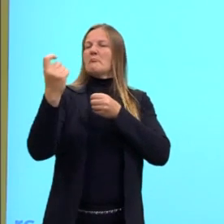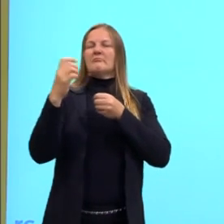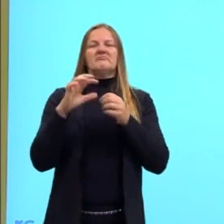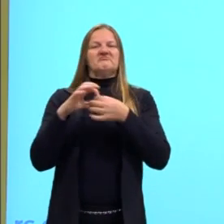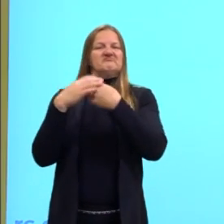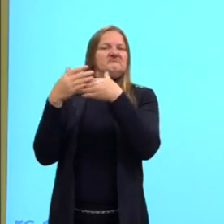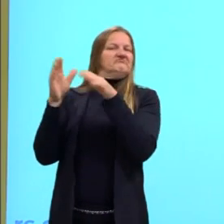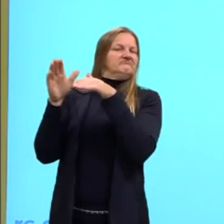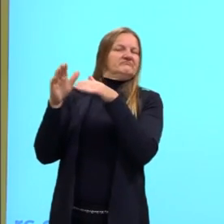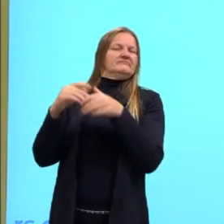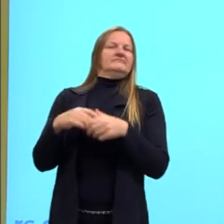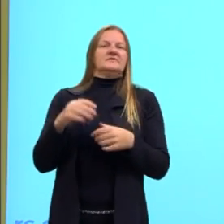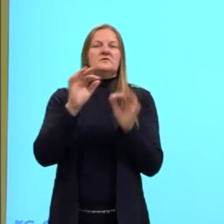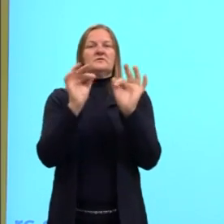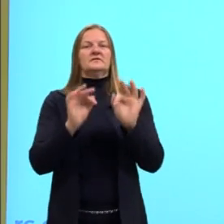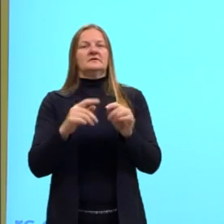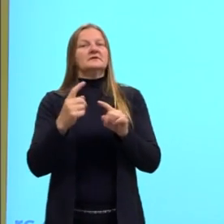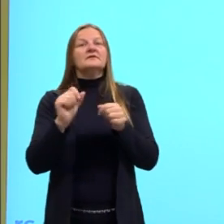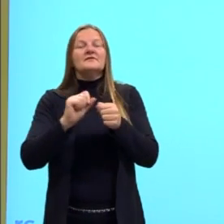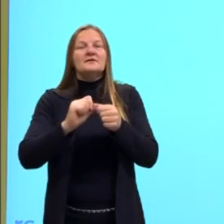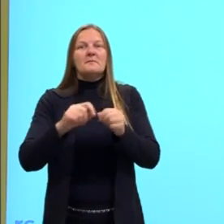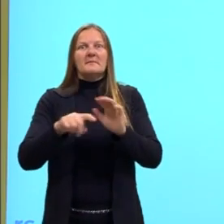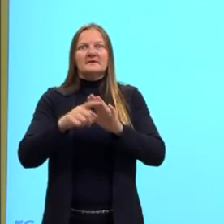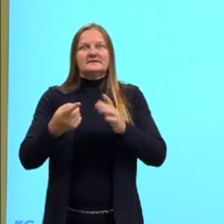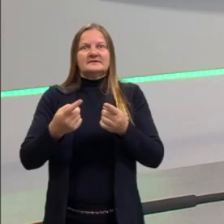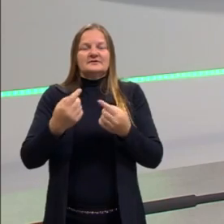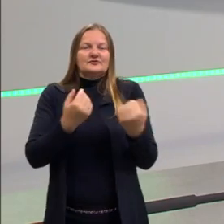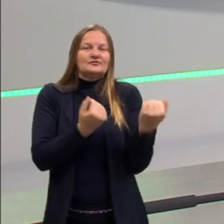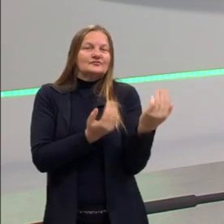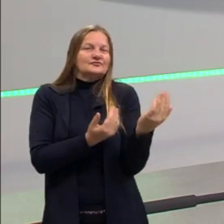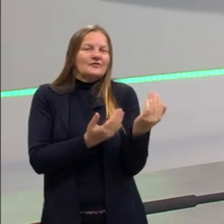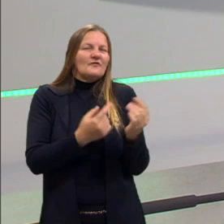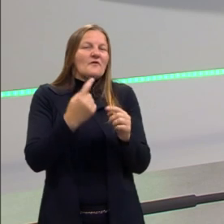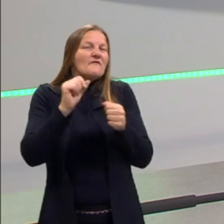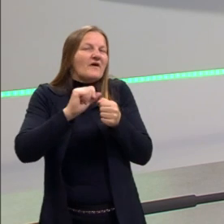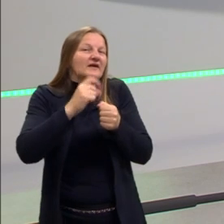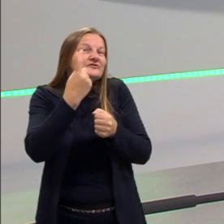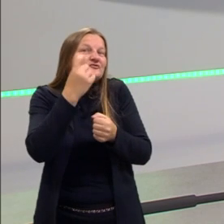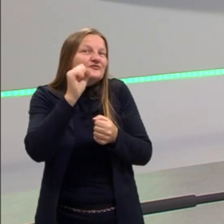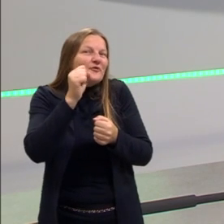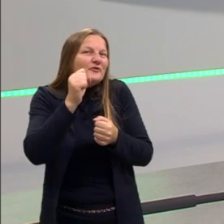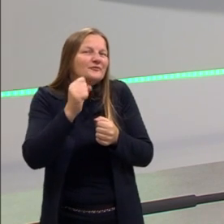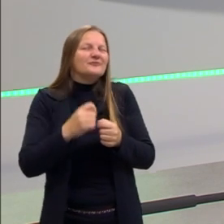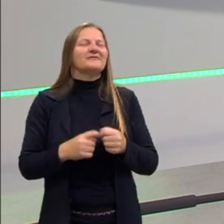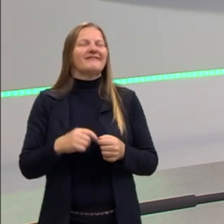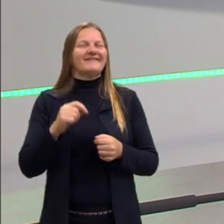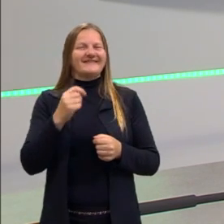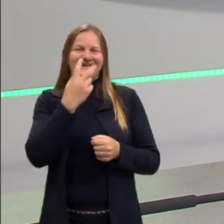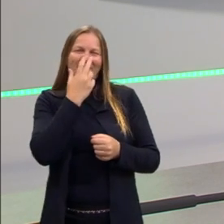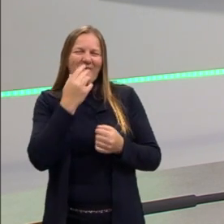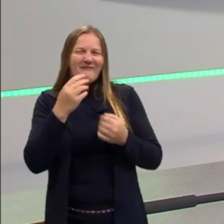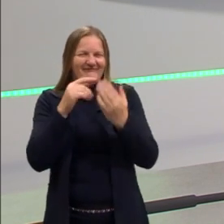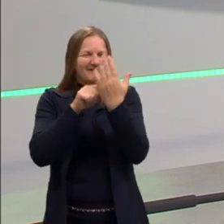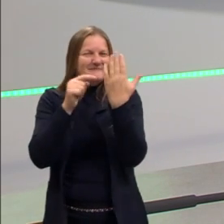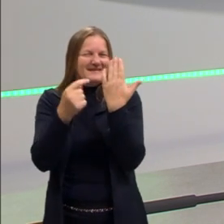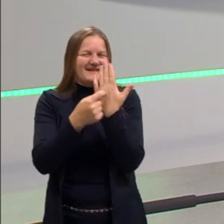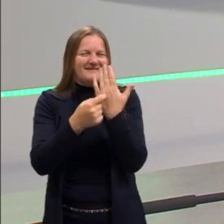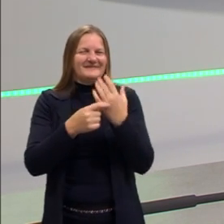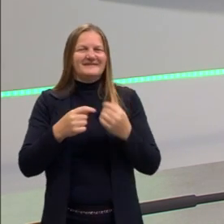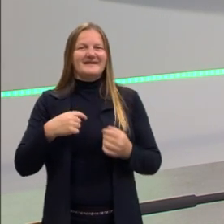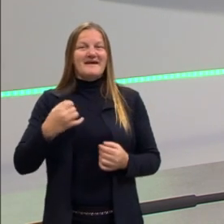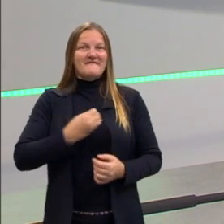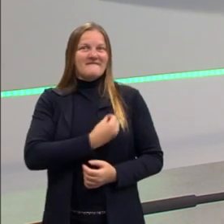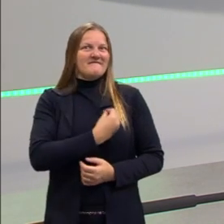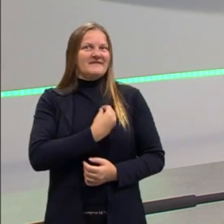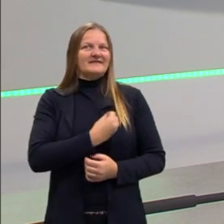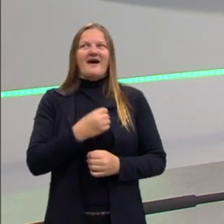estou feliz, vou fazer o que eu quiser. É que nem quando o jovem faz 18 anos. Ele faz 18 anos e ele acha que ali a vida dele